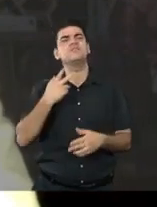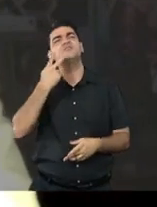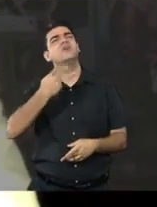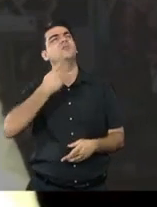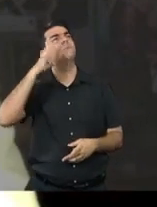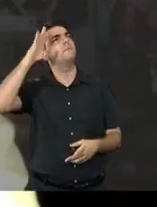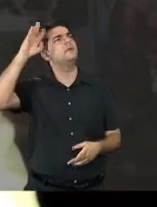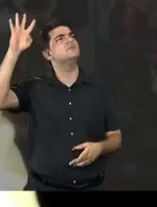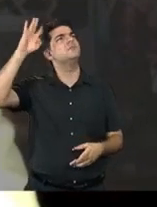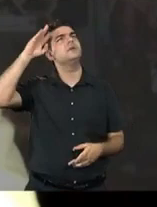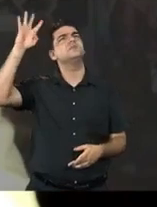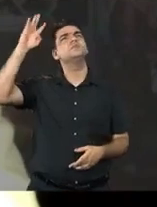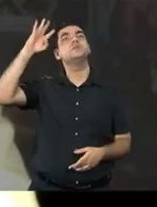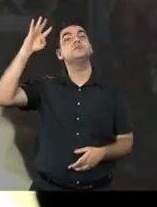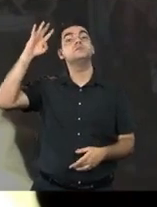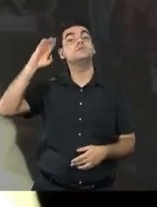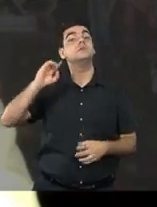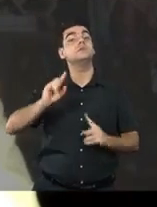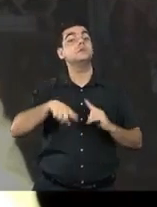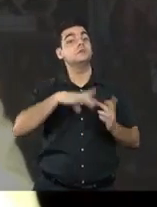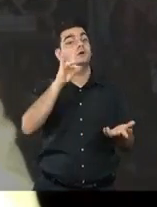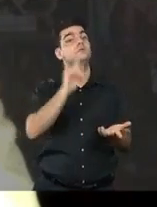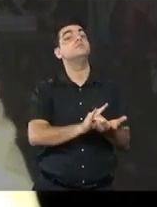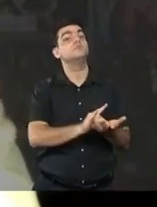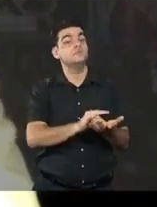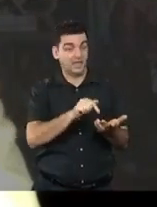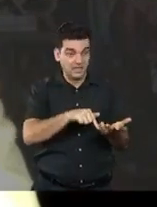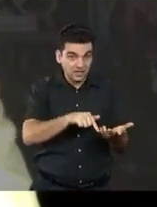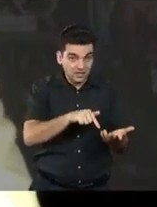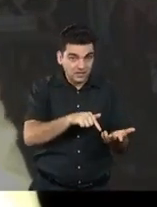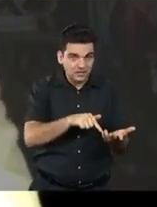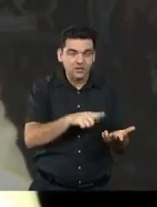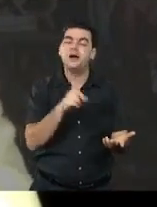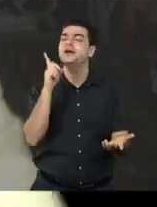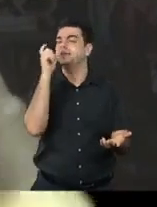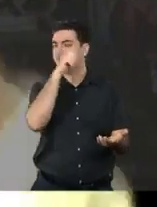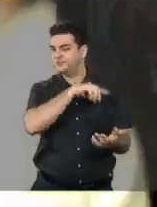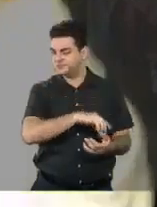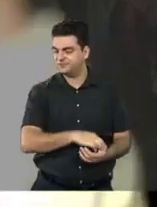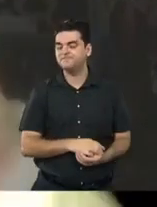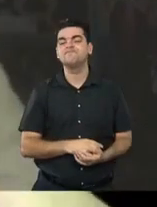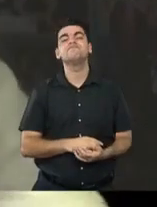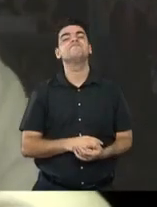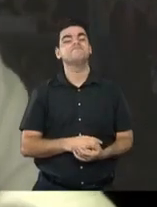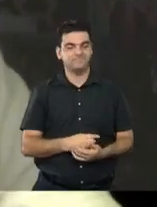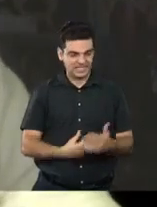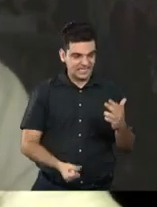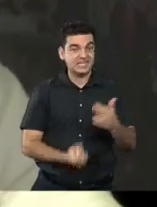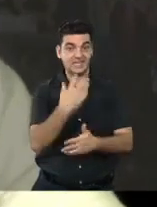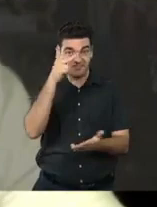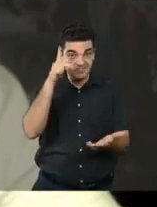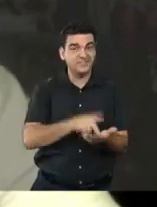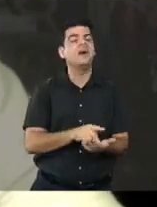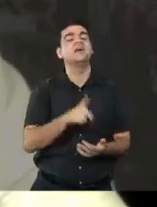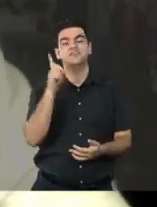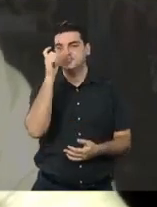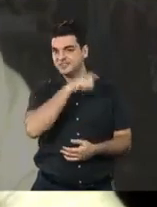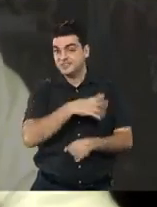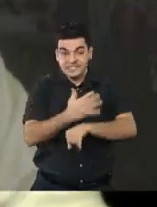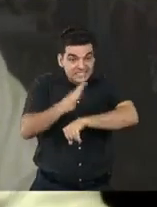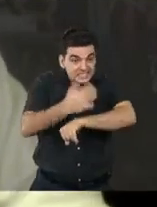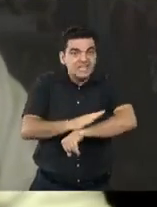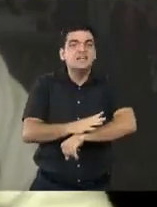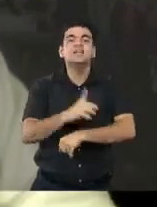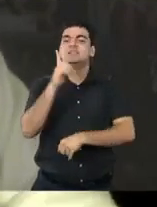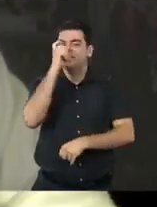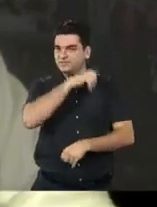Pode ser muito bonito na cabeça ou na fala, mas trabalhar com pessoas como vocês que trazem para a prática e, como eu falei aqui no